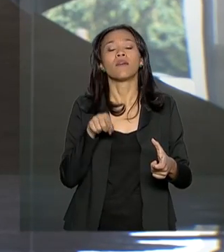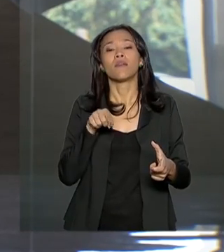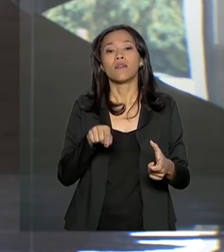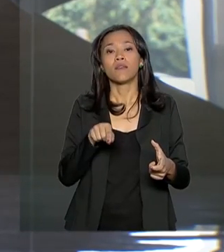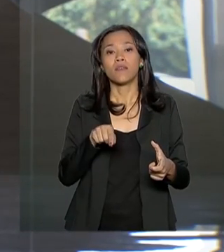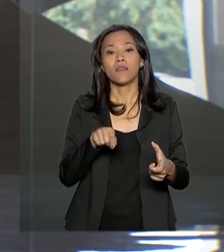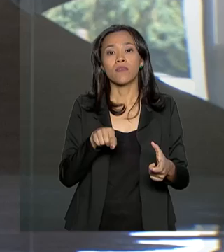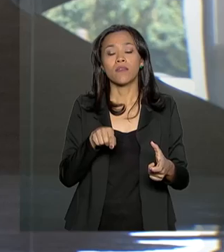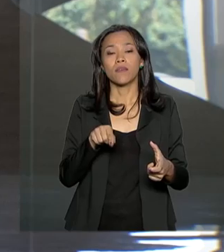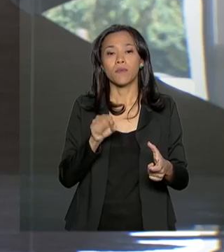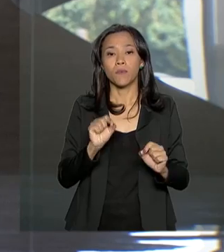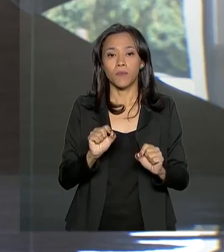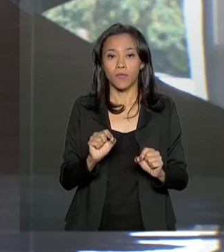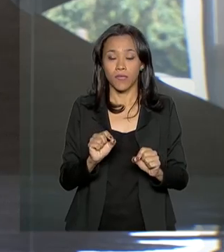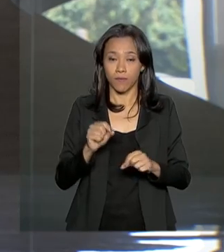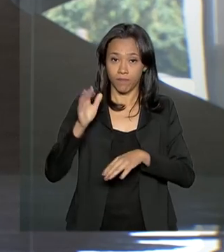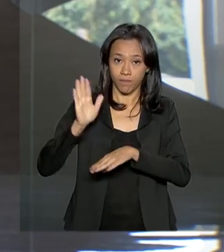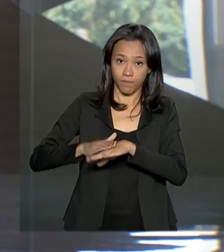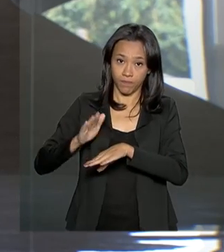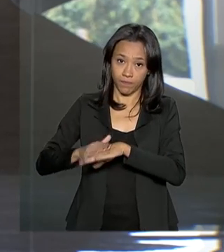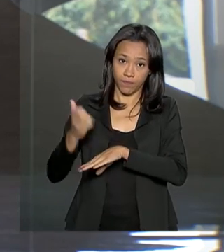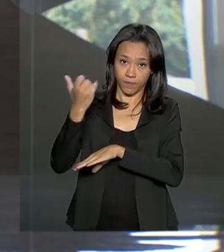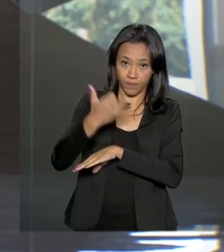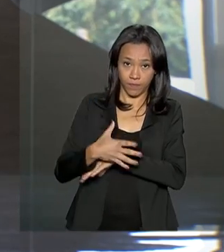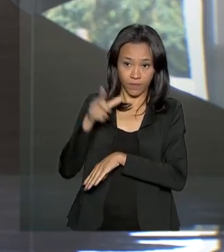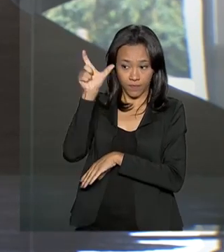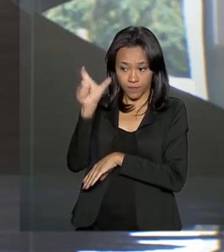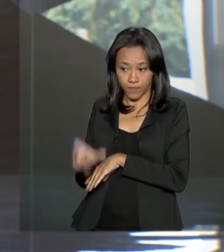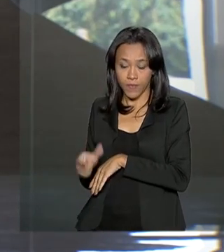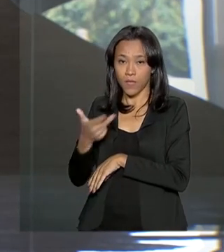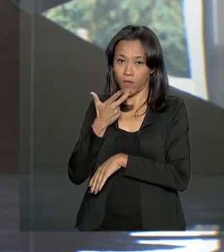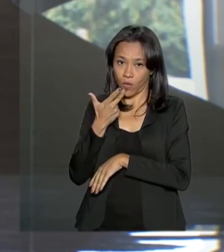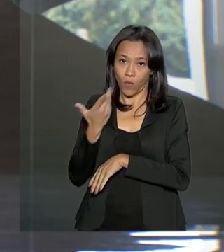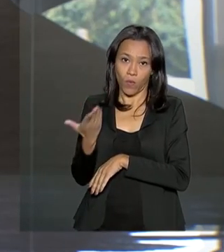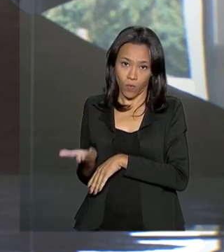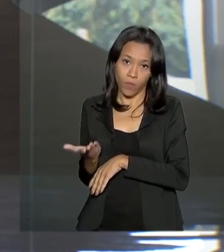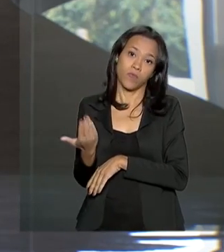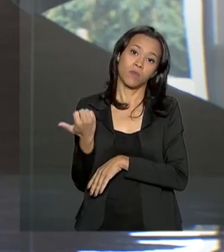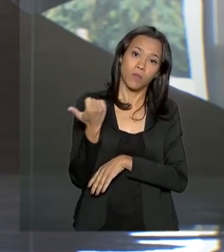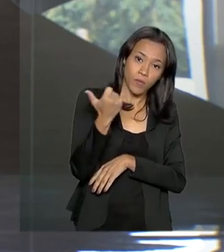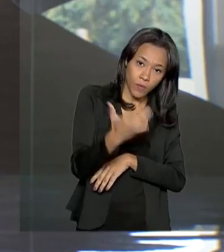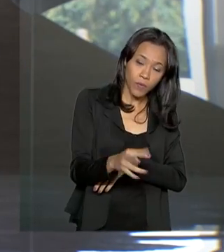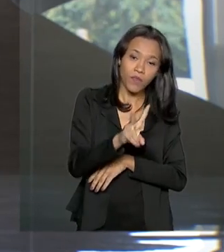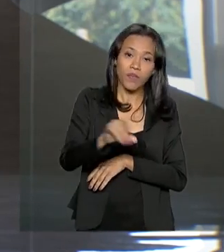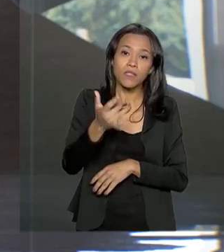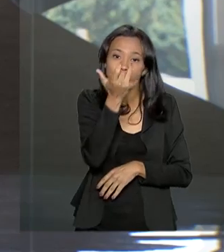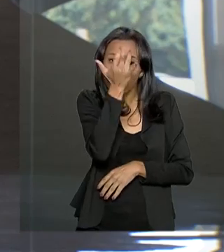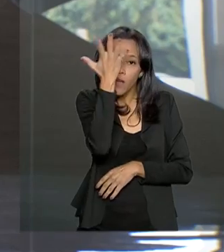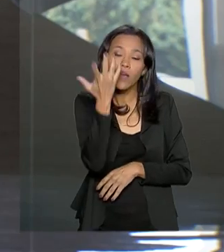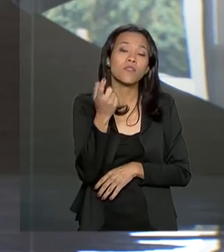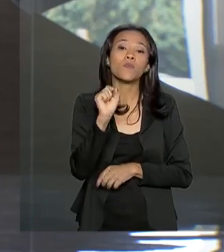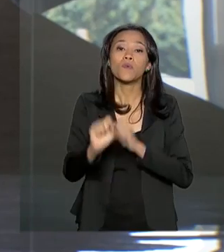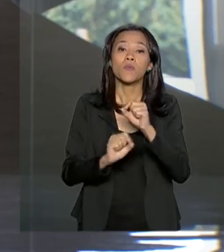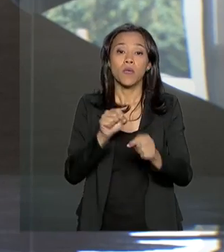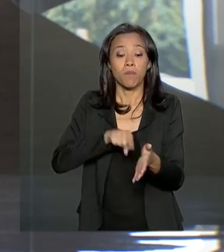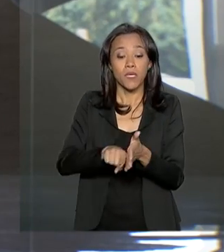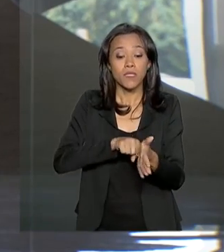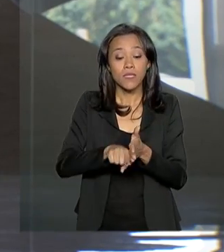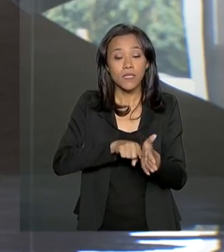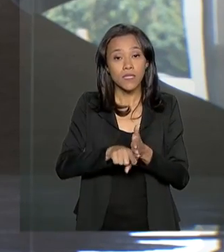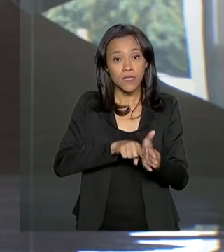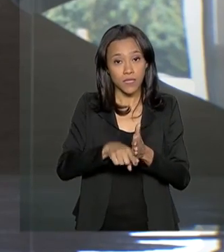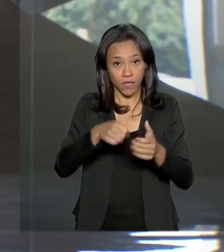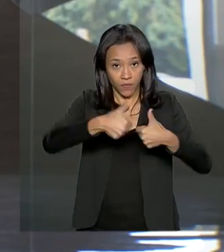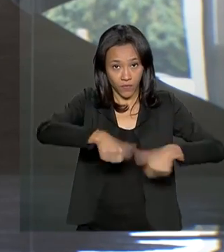Ferraz, segundo o Contra Almirante, esse sistema vai facilitar a comunicação dos pesquisadores brasileiros que